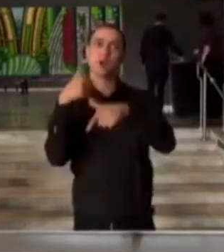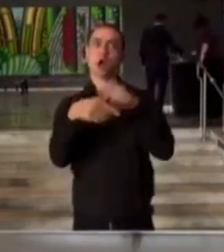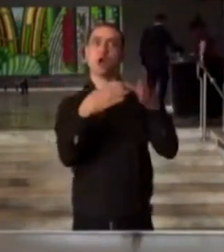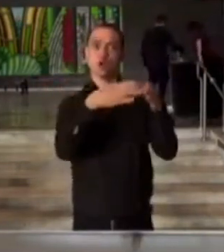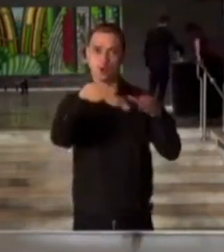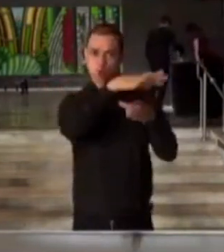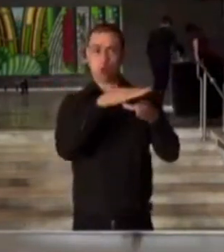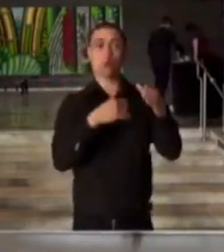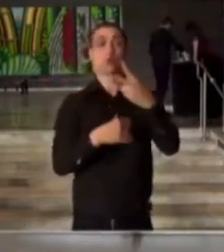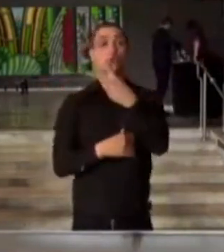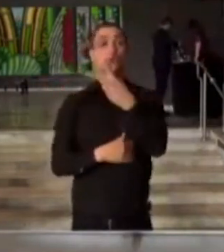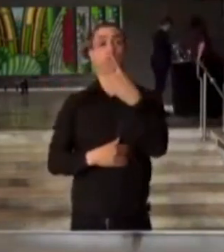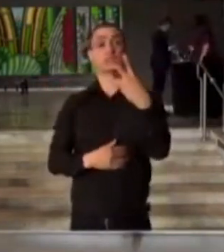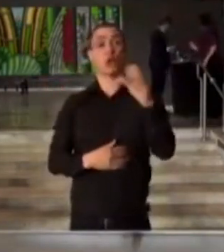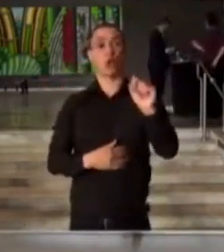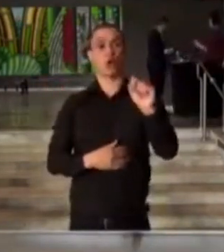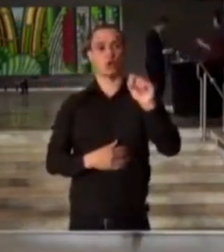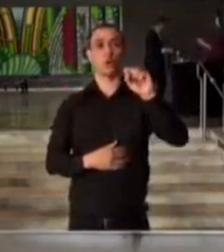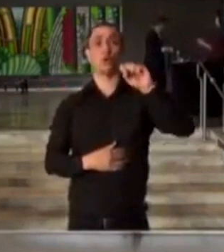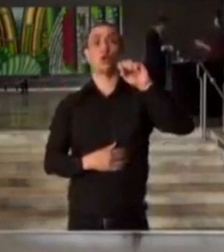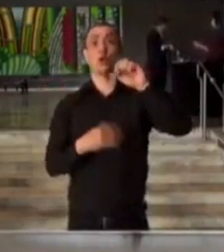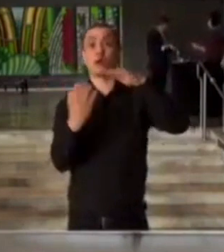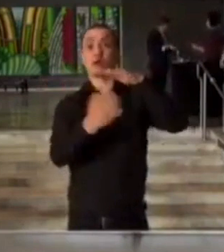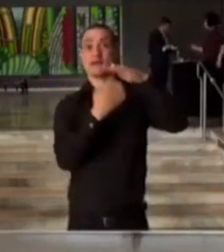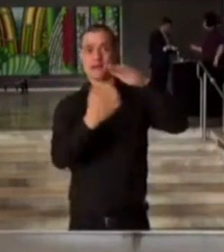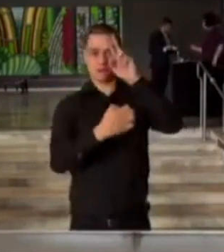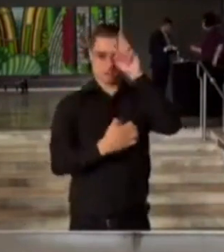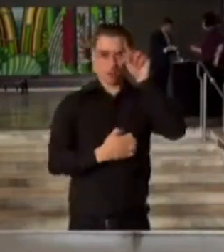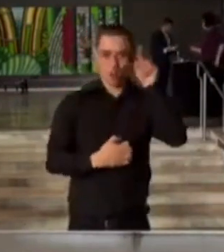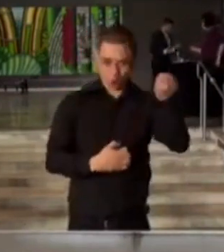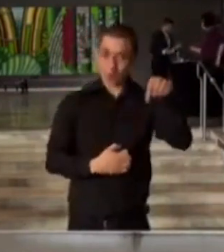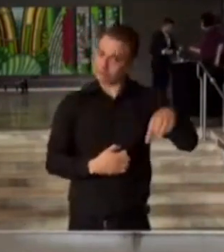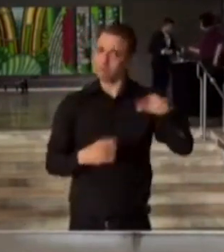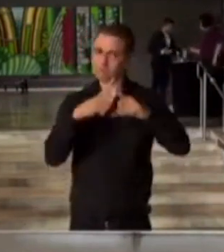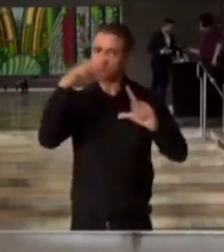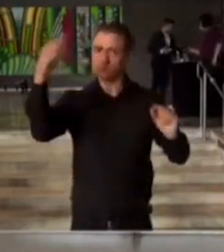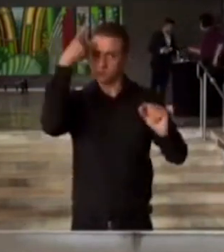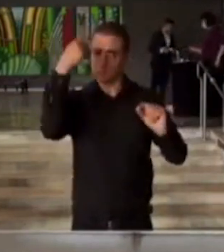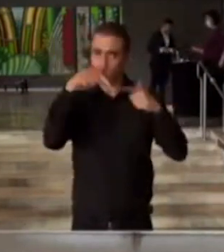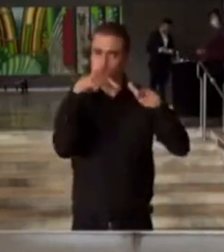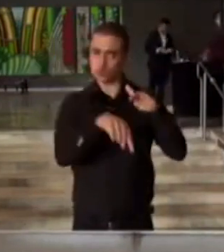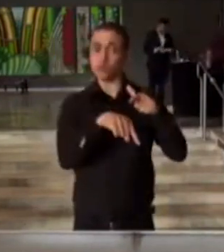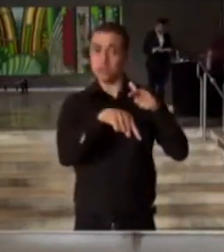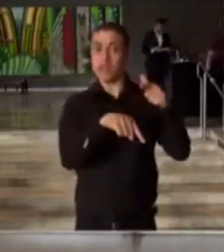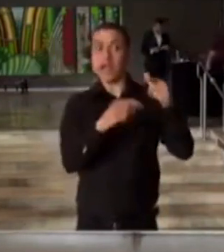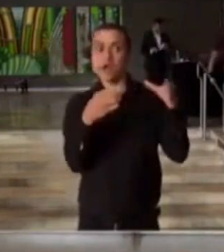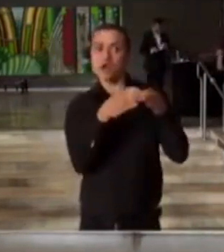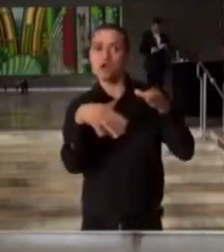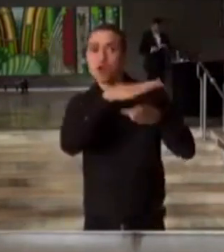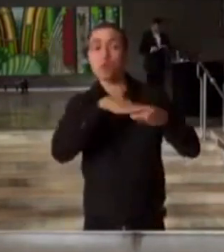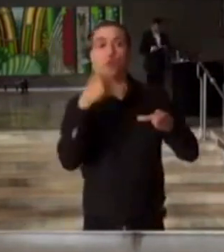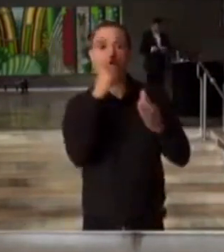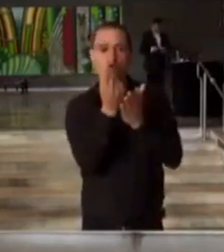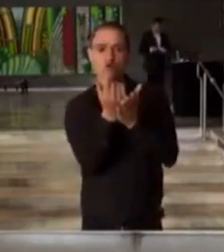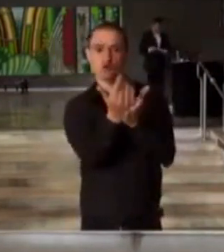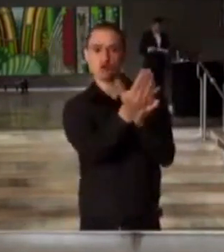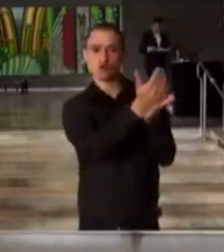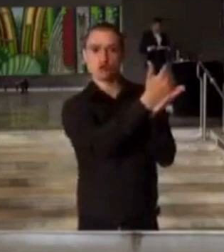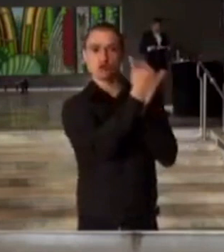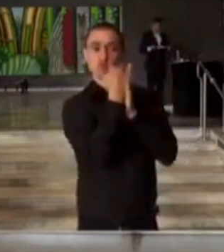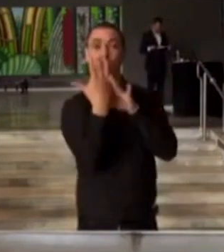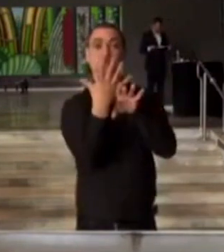reúne 238 empresários e empresárias aqui do Estado de São Paulo, conseguiu reunir